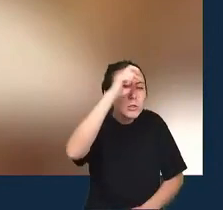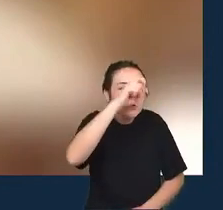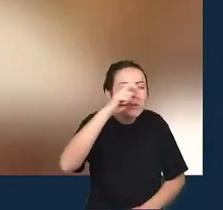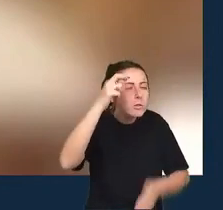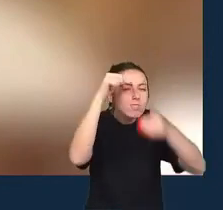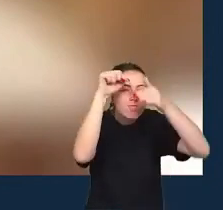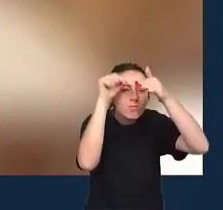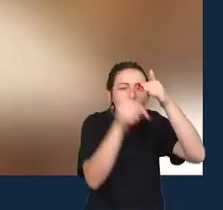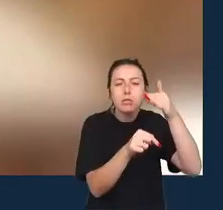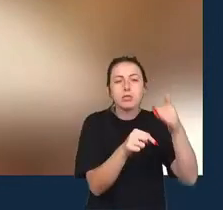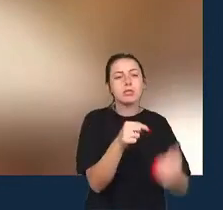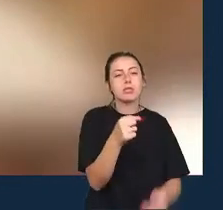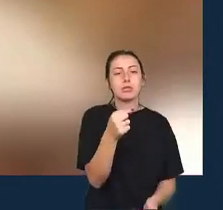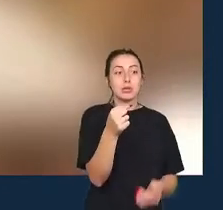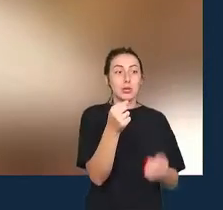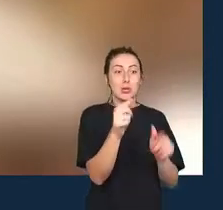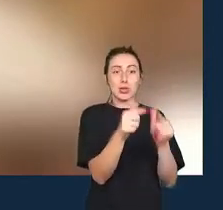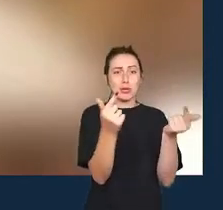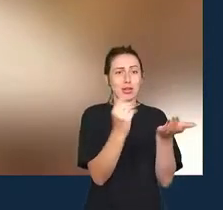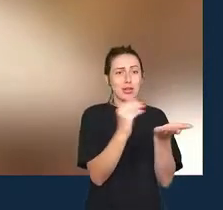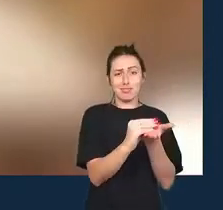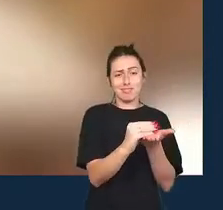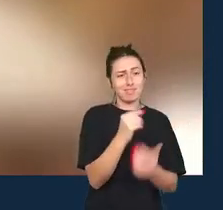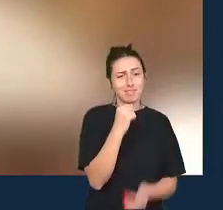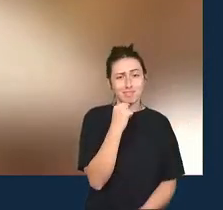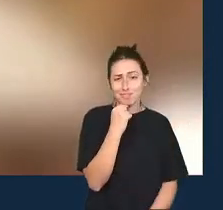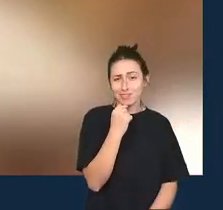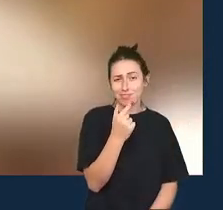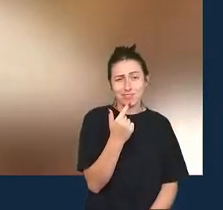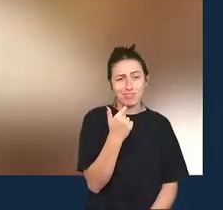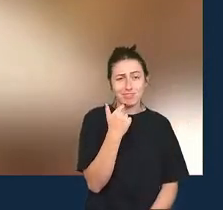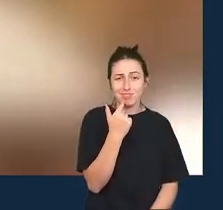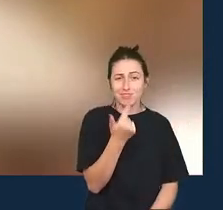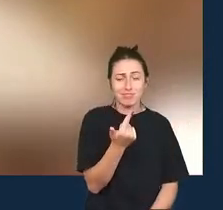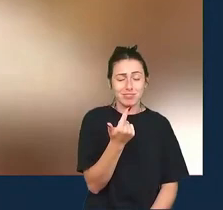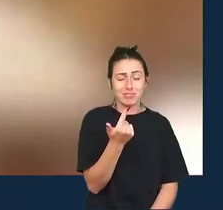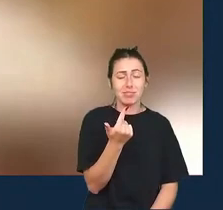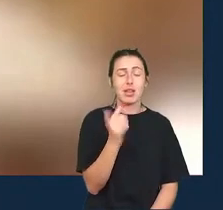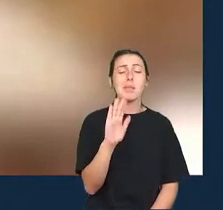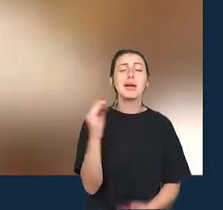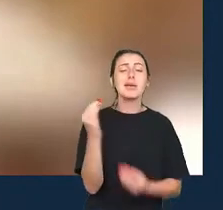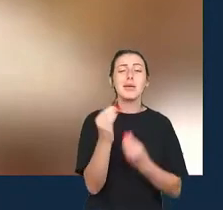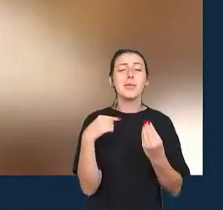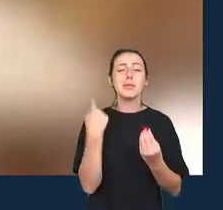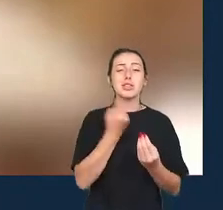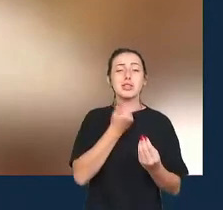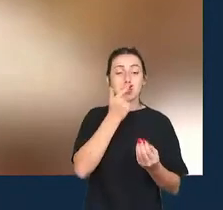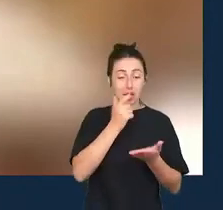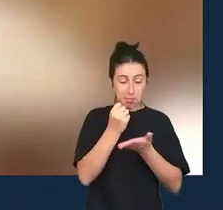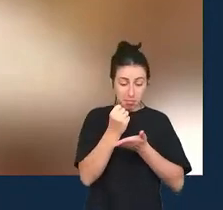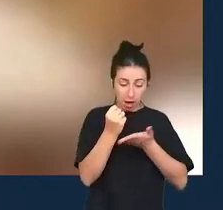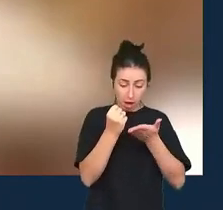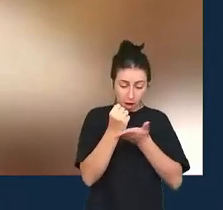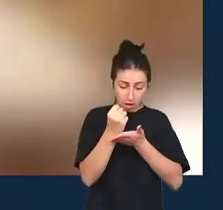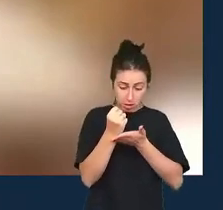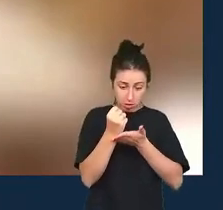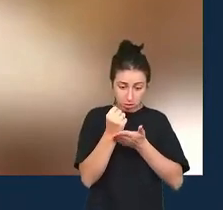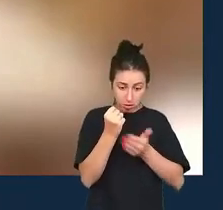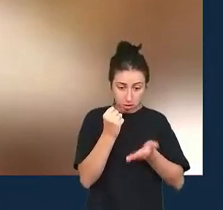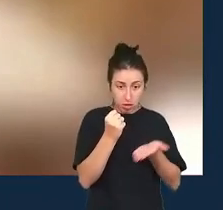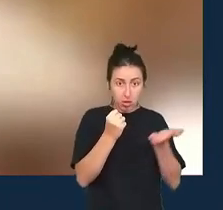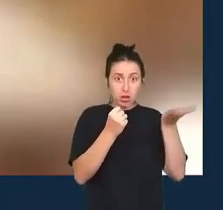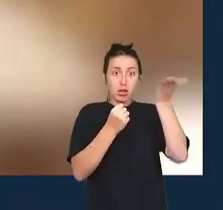fazer com que esses profissionais cheguem a essa faixa intermediária onde o jornalismo de dados se torne uma cultura uma